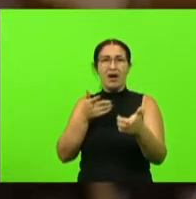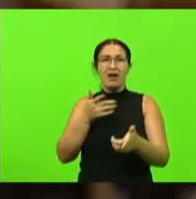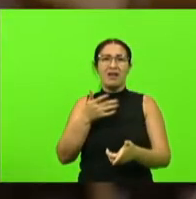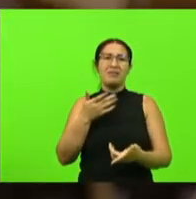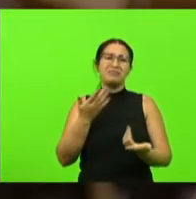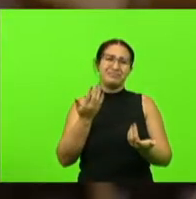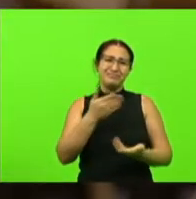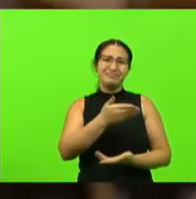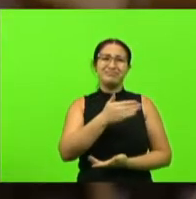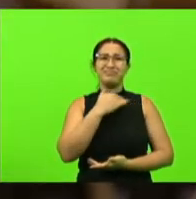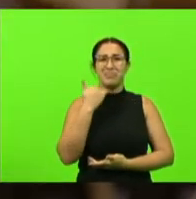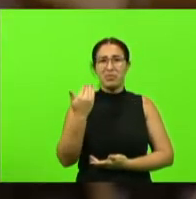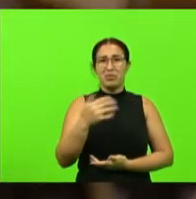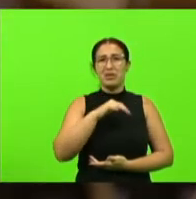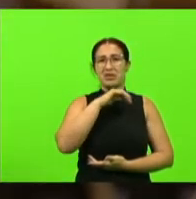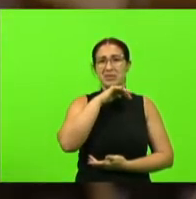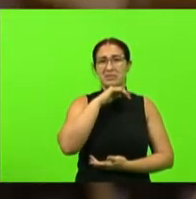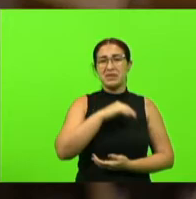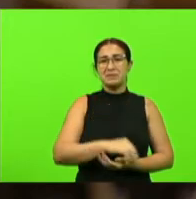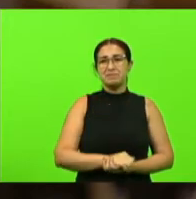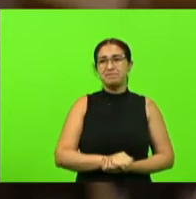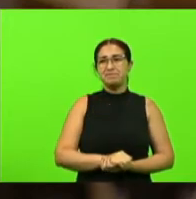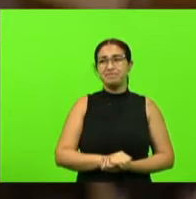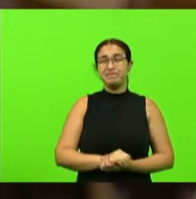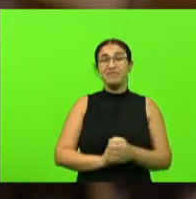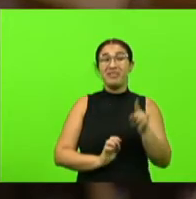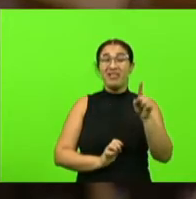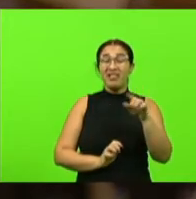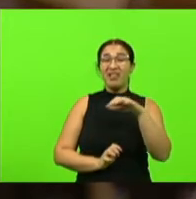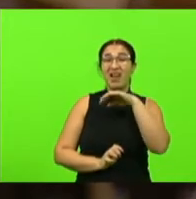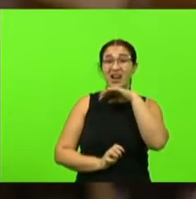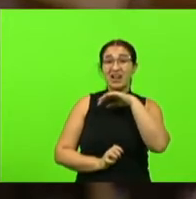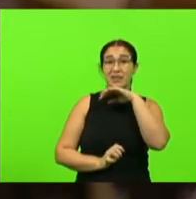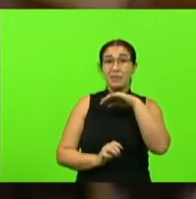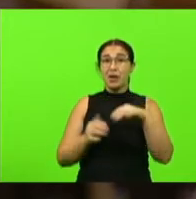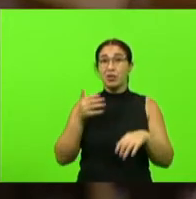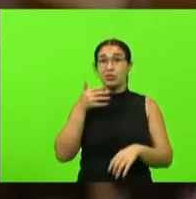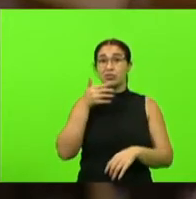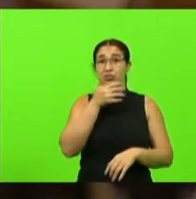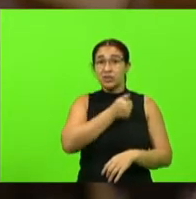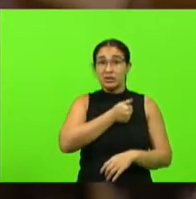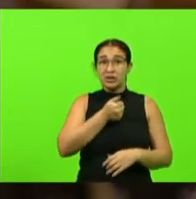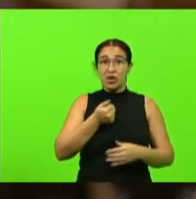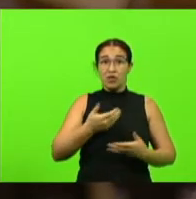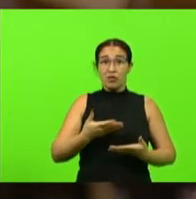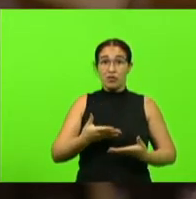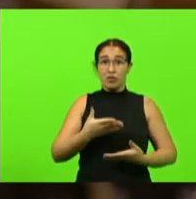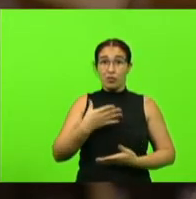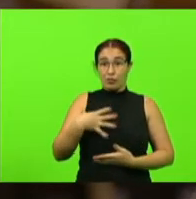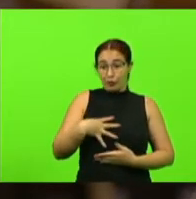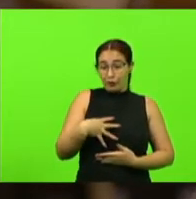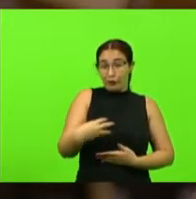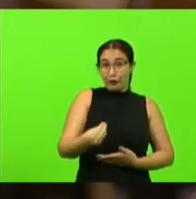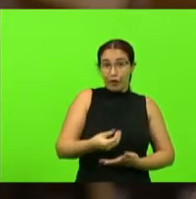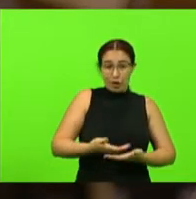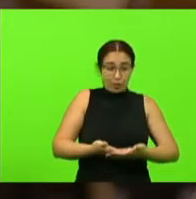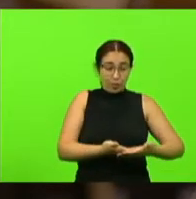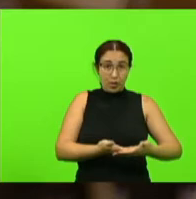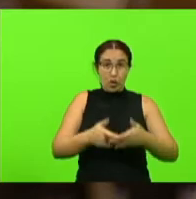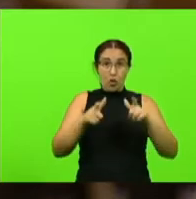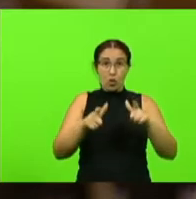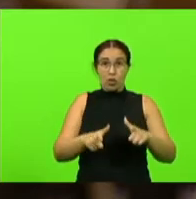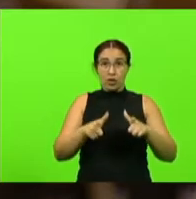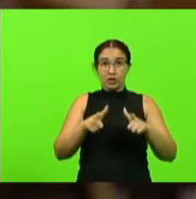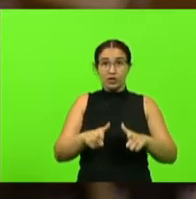um desses animais foi socorrido um filhote em Jaraguá do Sul eu pediria para